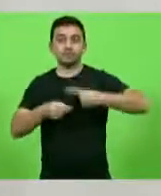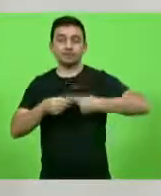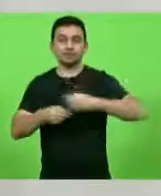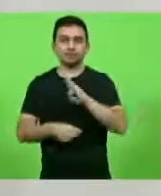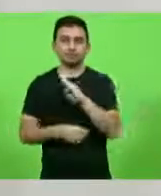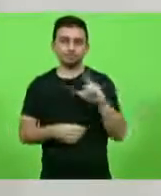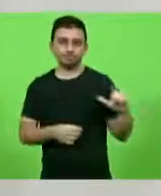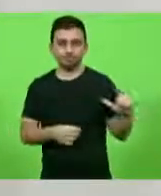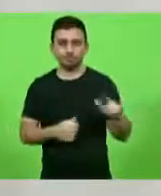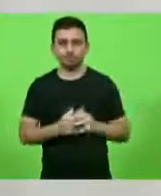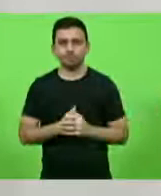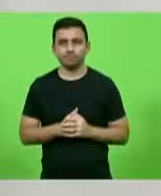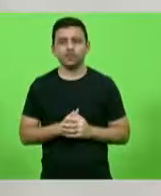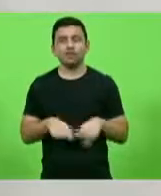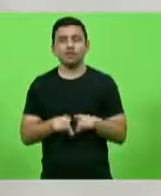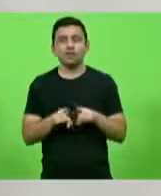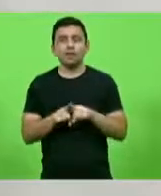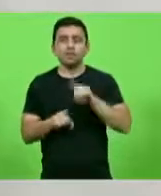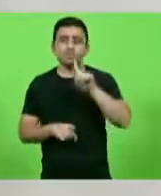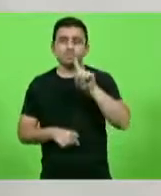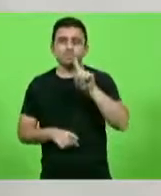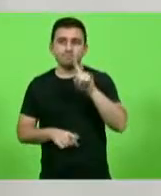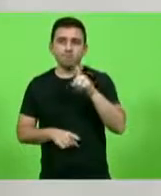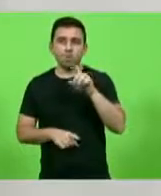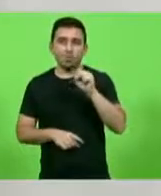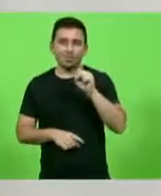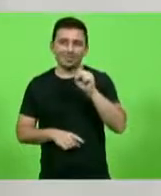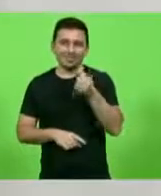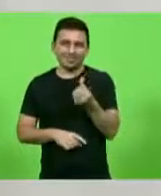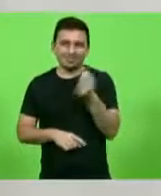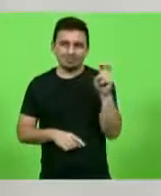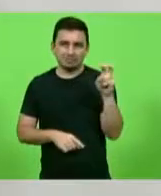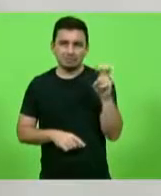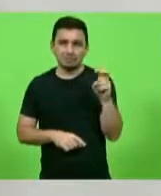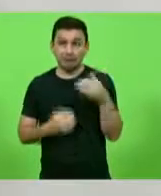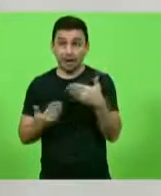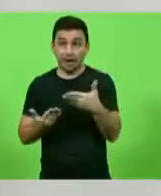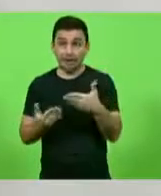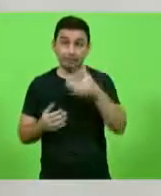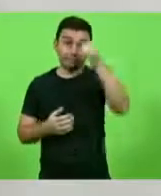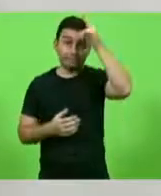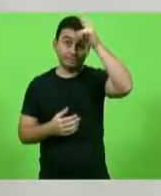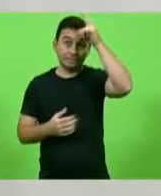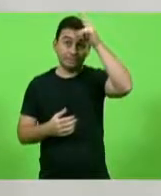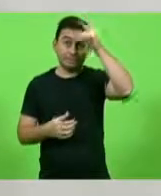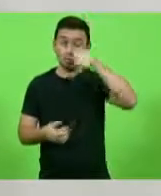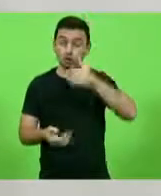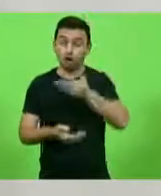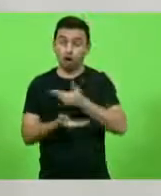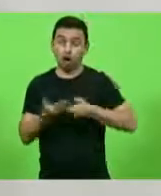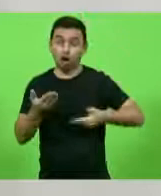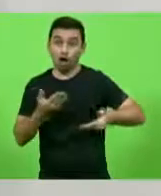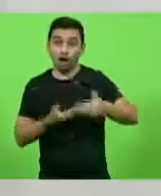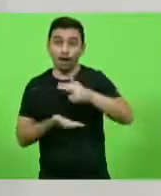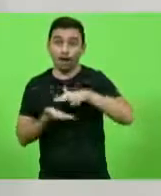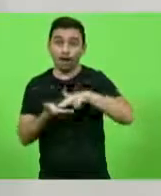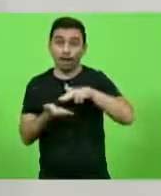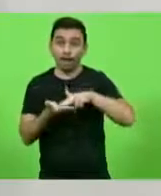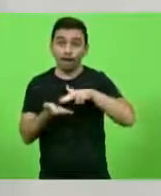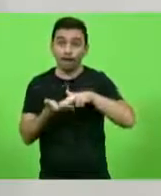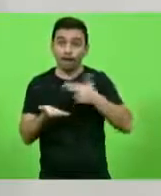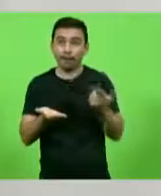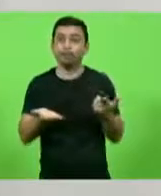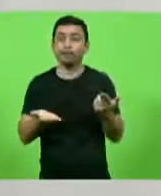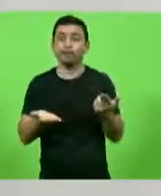Em 1865, Fritz Müller, o alemão, passou a trocar cartas, nada mais, nada menos, senhor